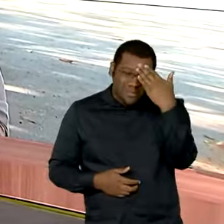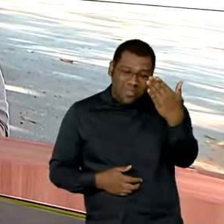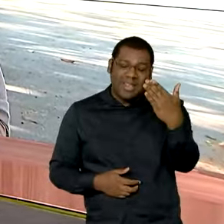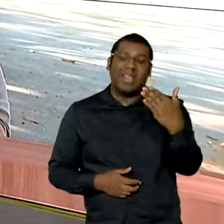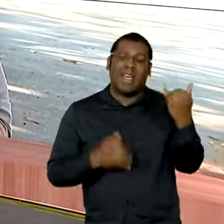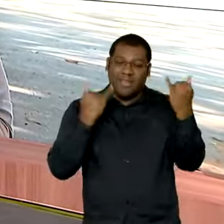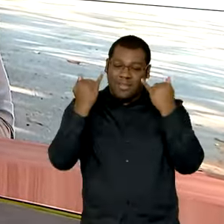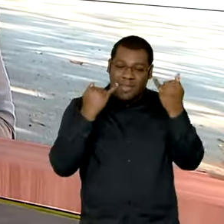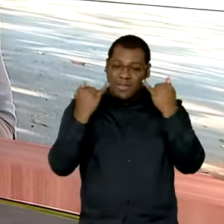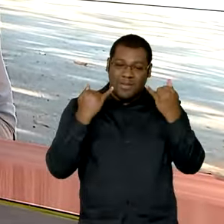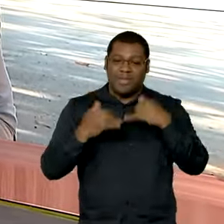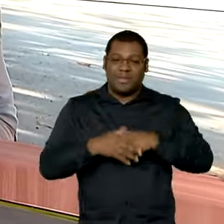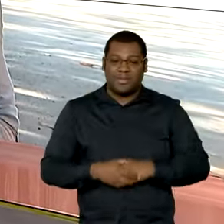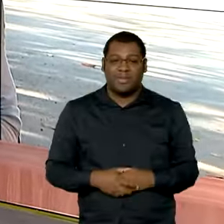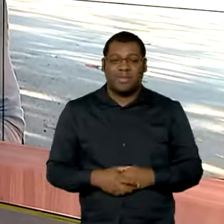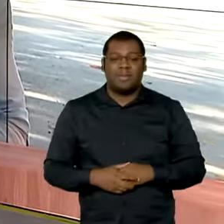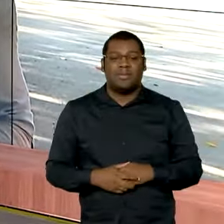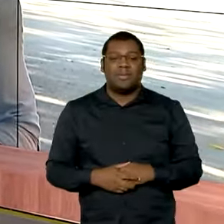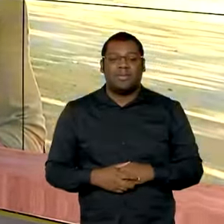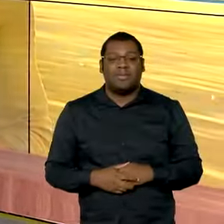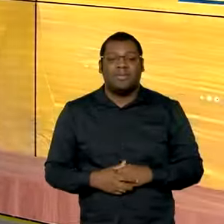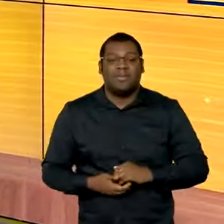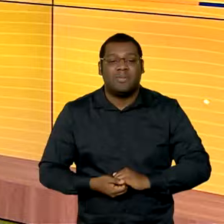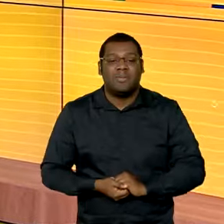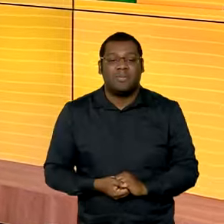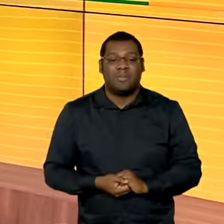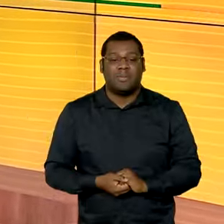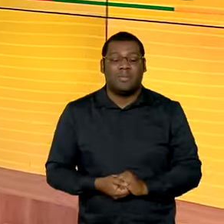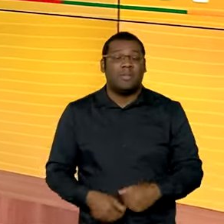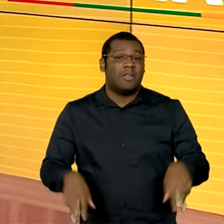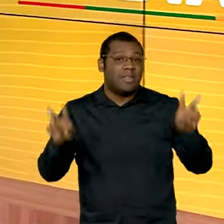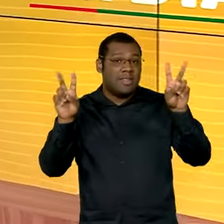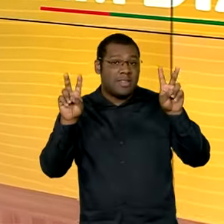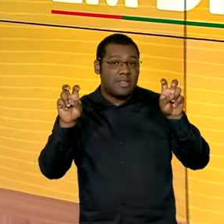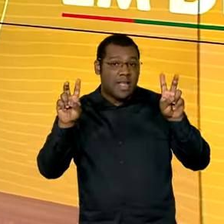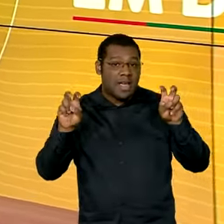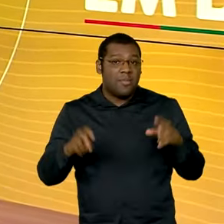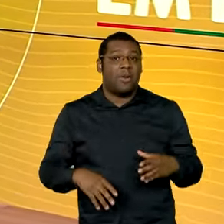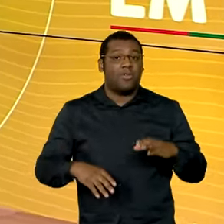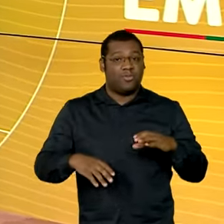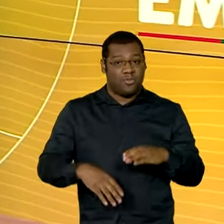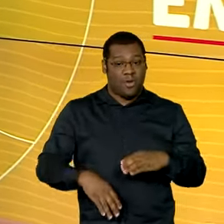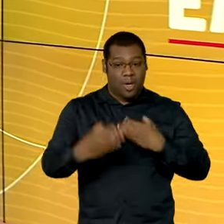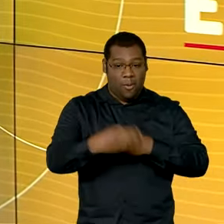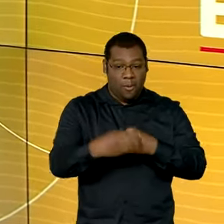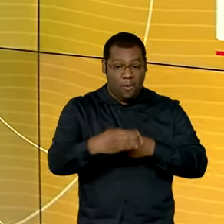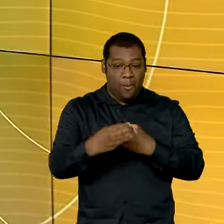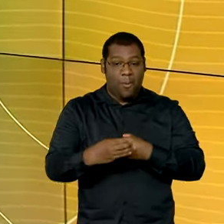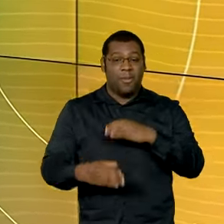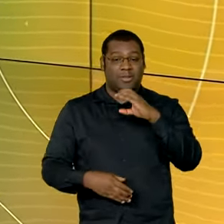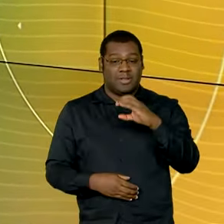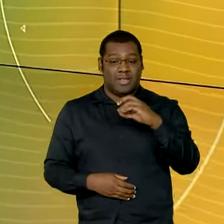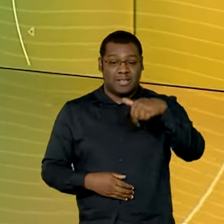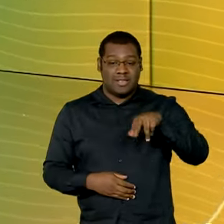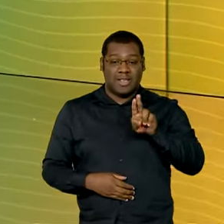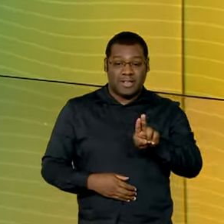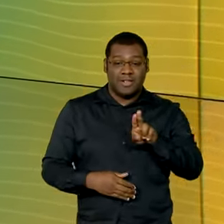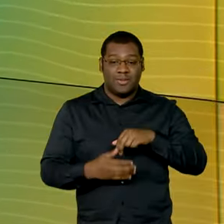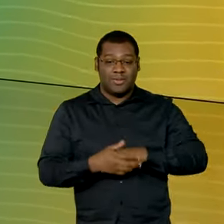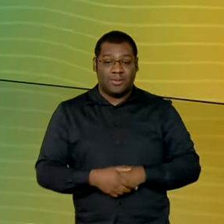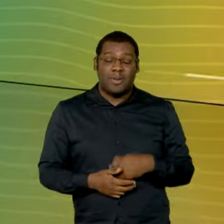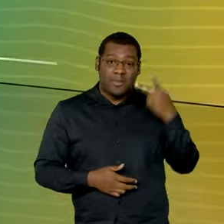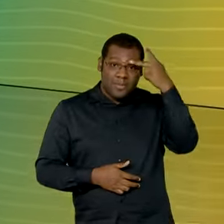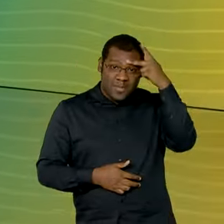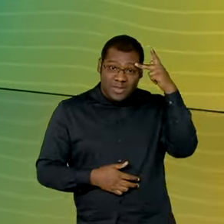pelas informações e até a próxima. E sobre o Enem dos concursos, contagem regressiva para os inscritos